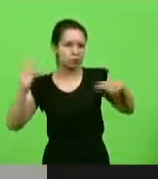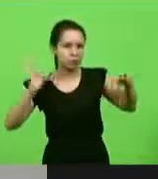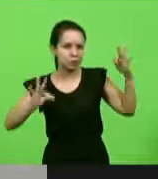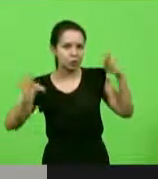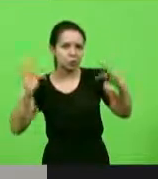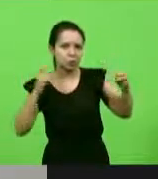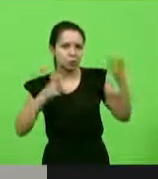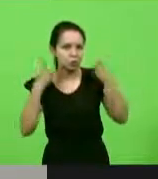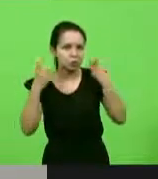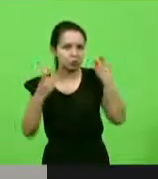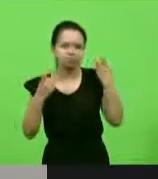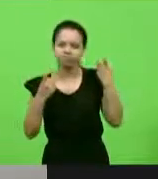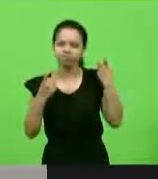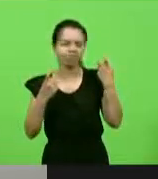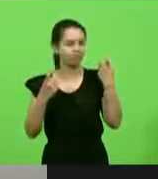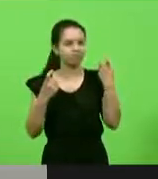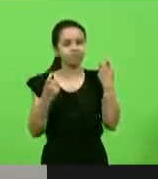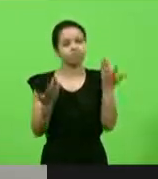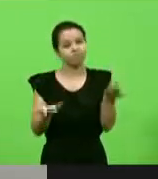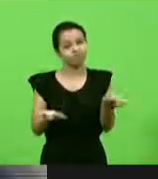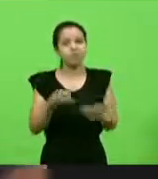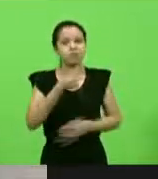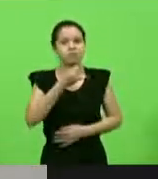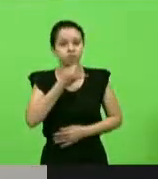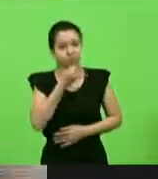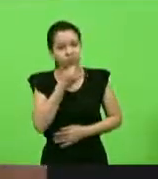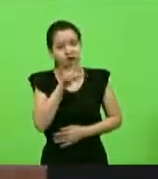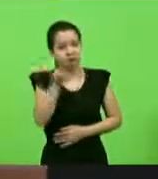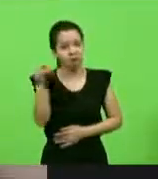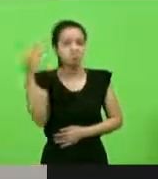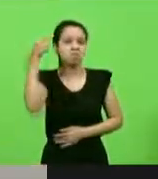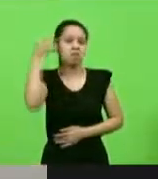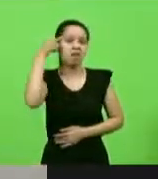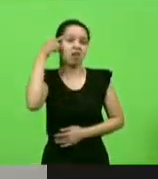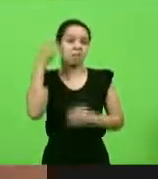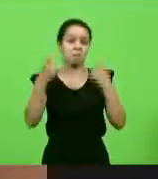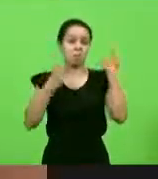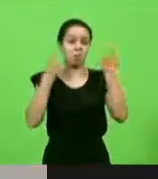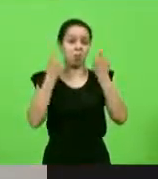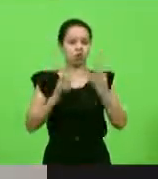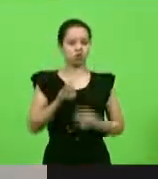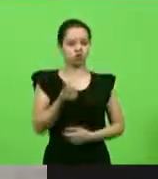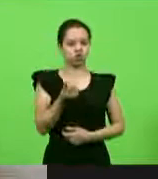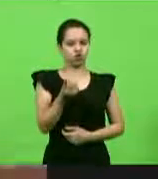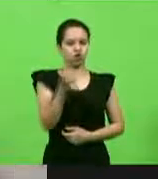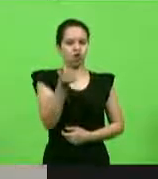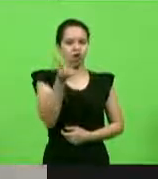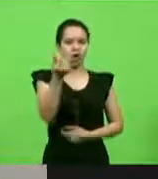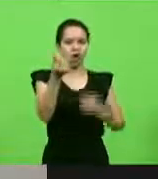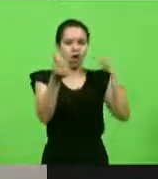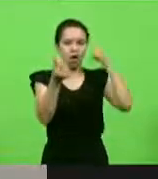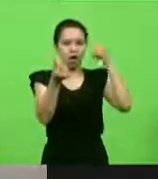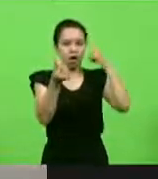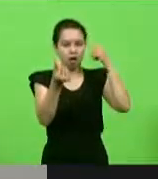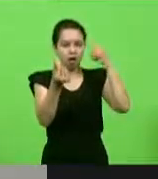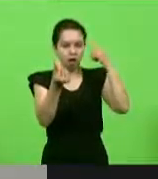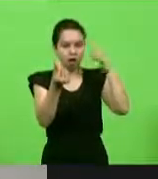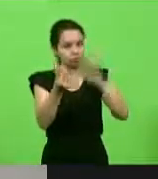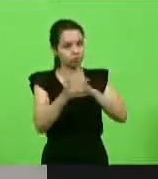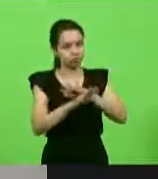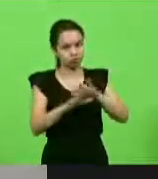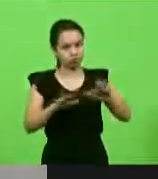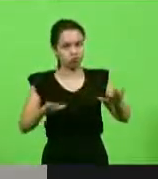Infelizmente, é assim que eles pensam. Estão preocupados com as cifras, com o capital, com o dinheiro,